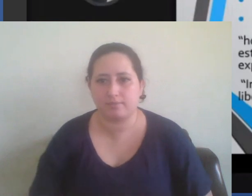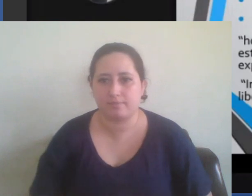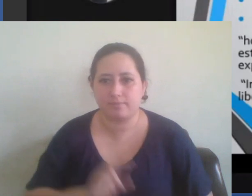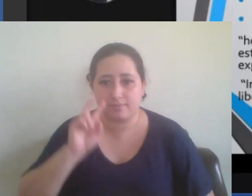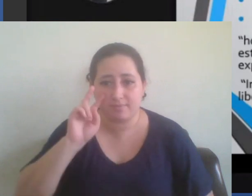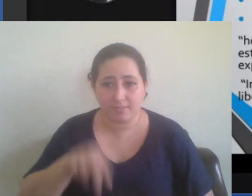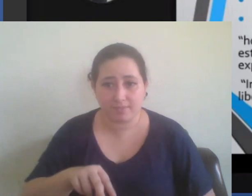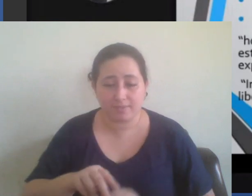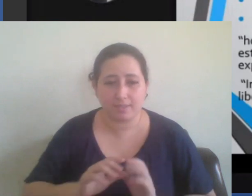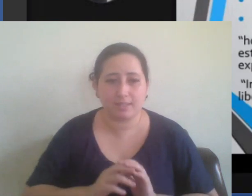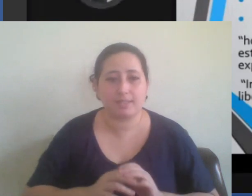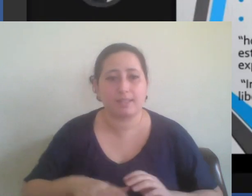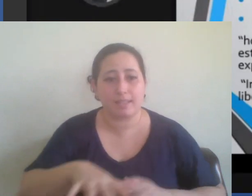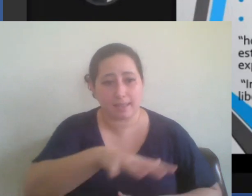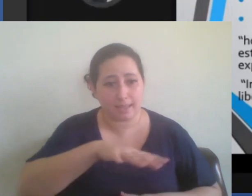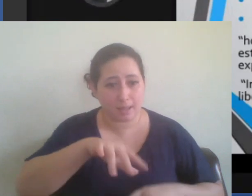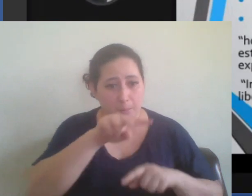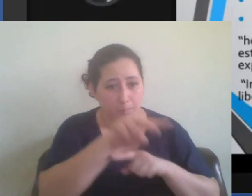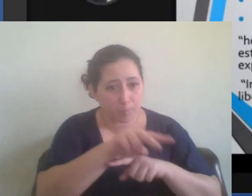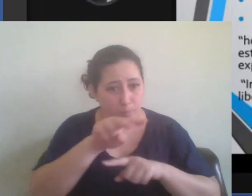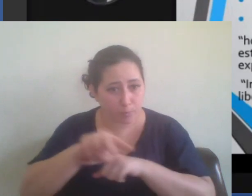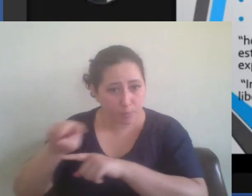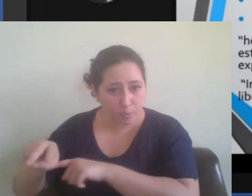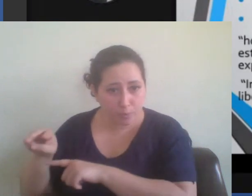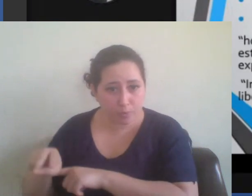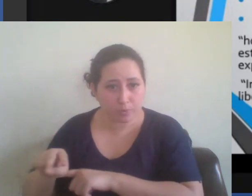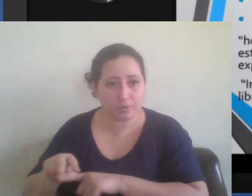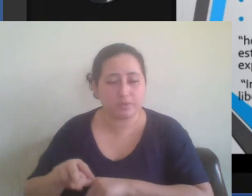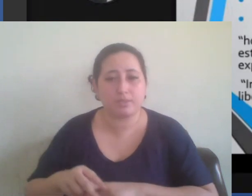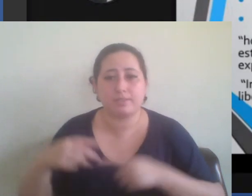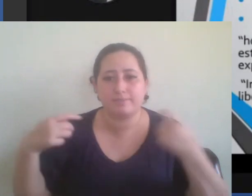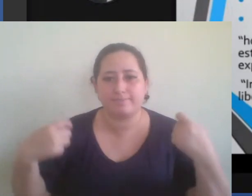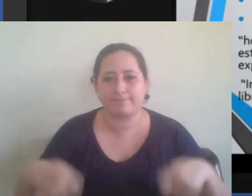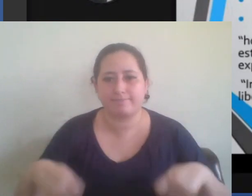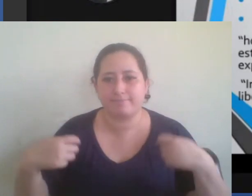proteção tão necessárias são recentes